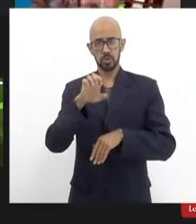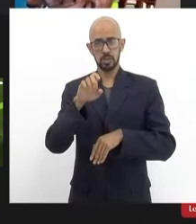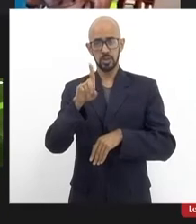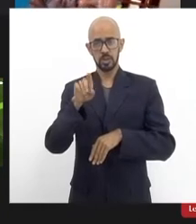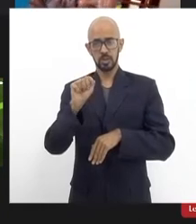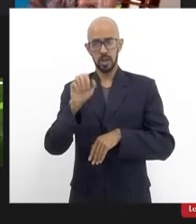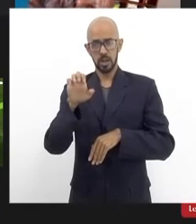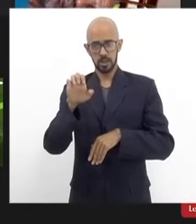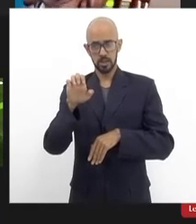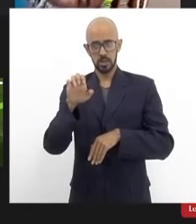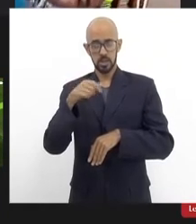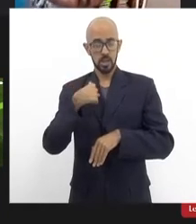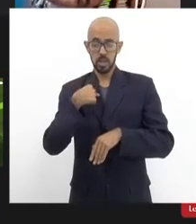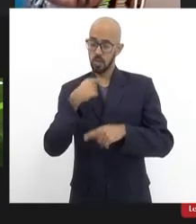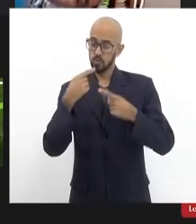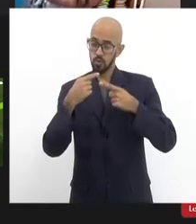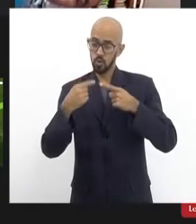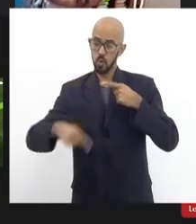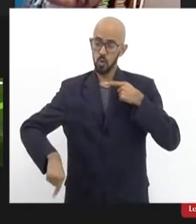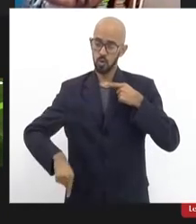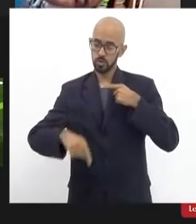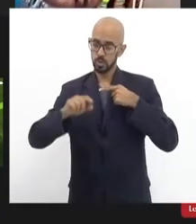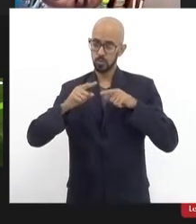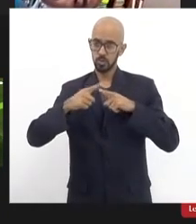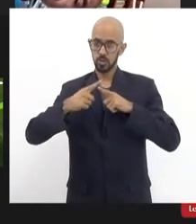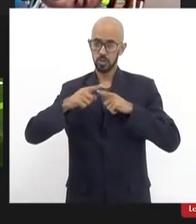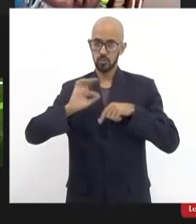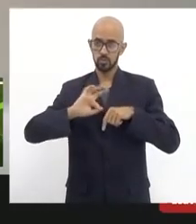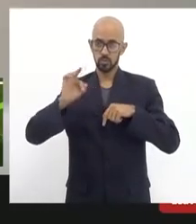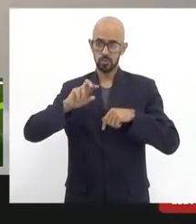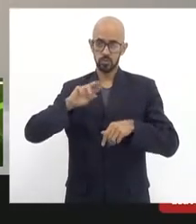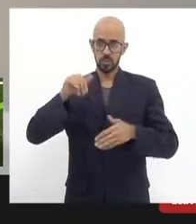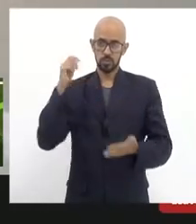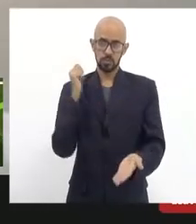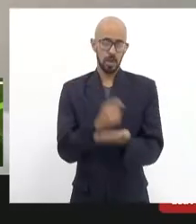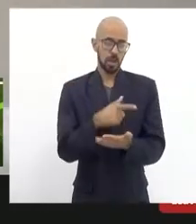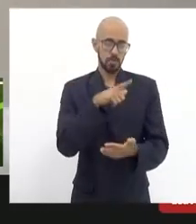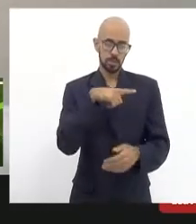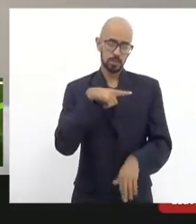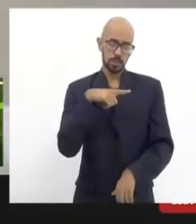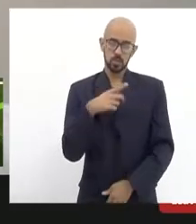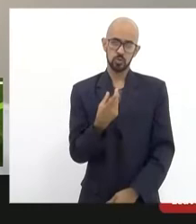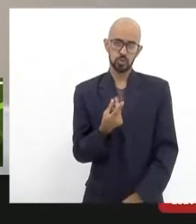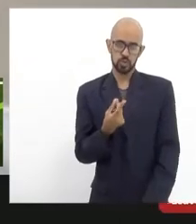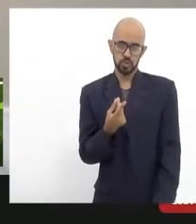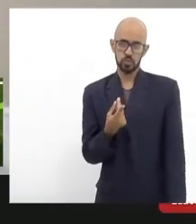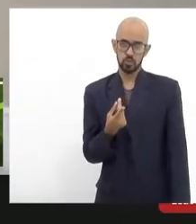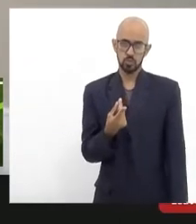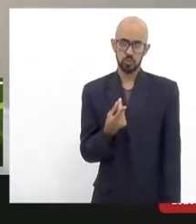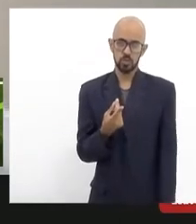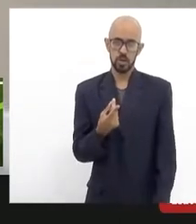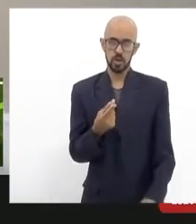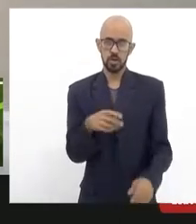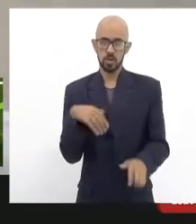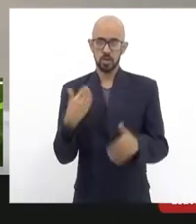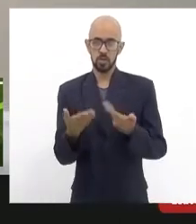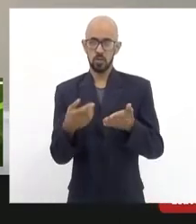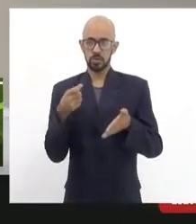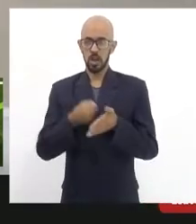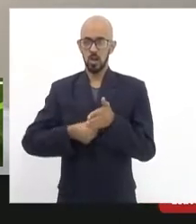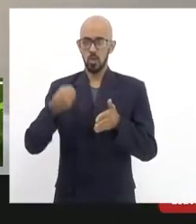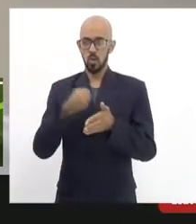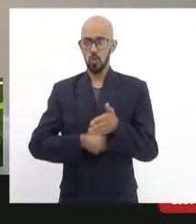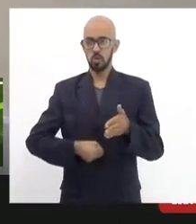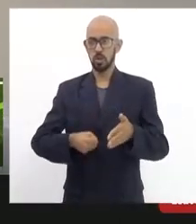eu acho que o Estado do Rio de Janeiro vai pagar muito no futuro mas eles estão com dinheiro então a luta é para colocar a questão do bônus de Santa